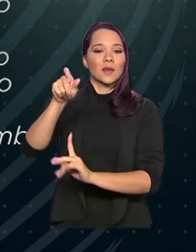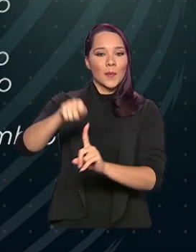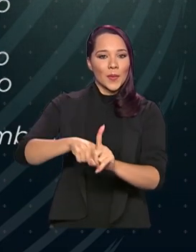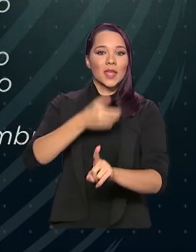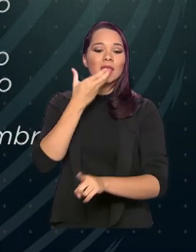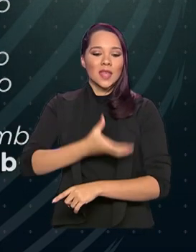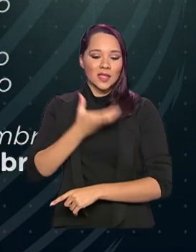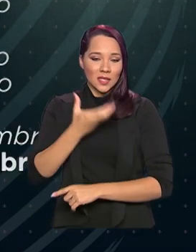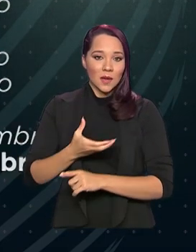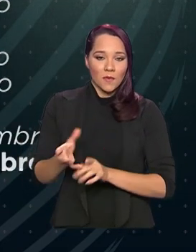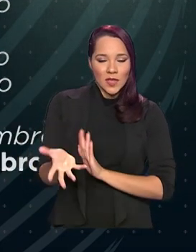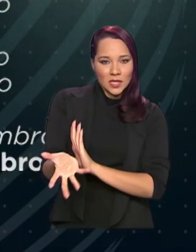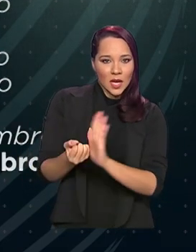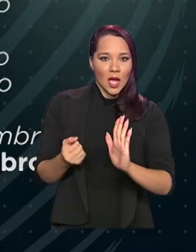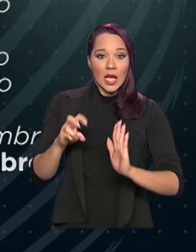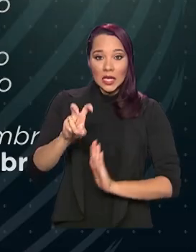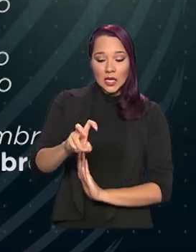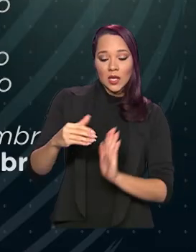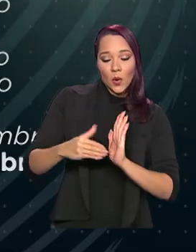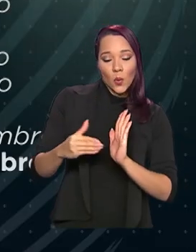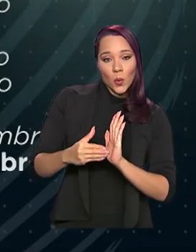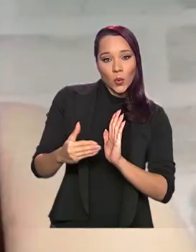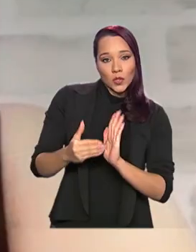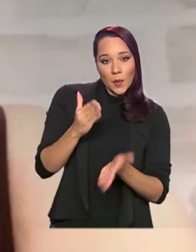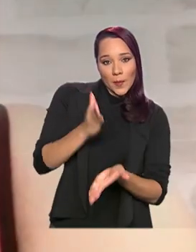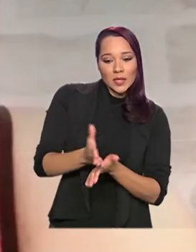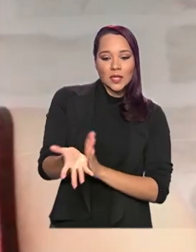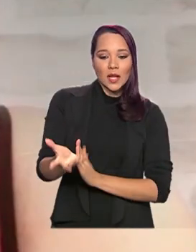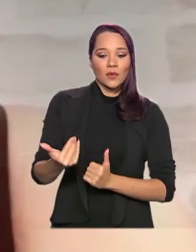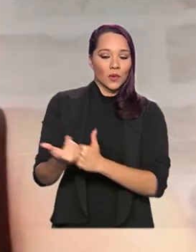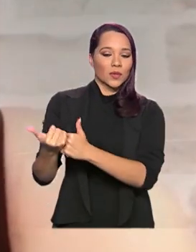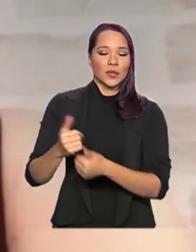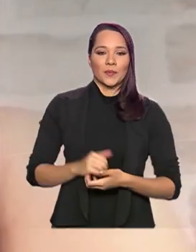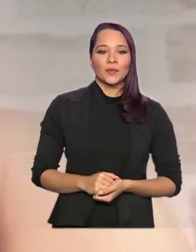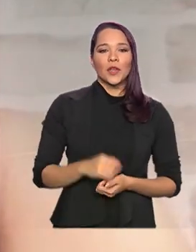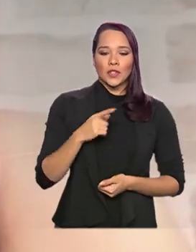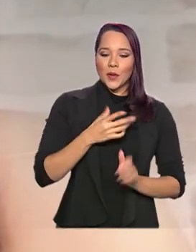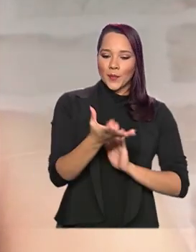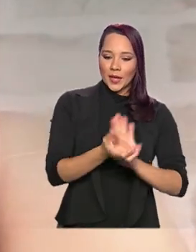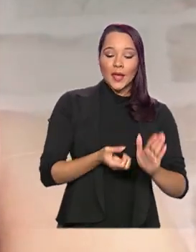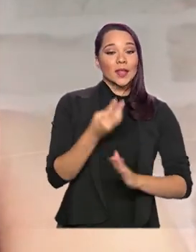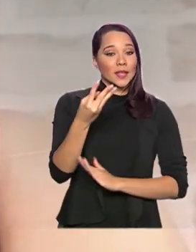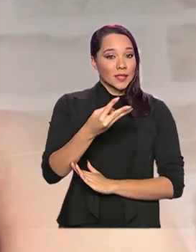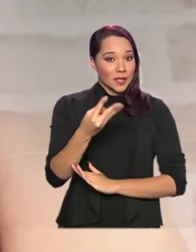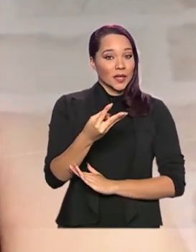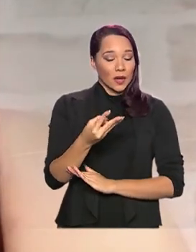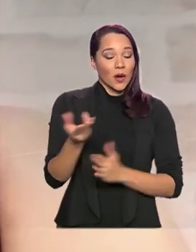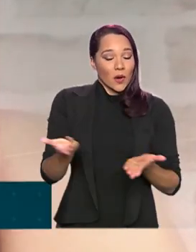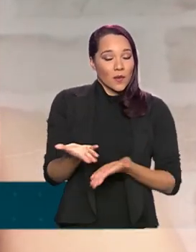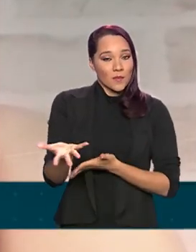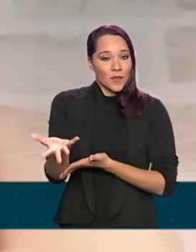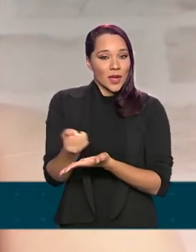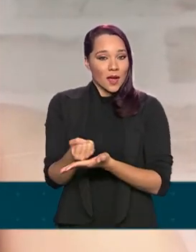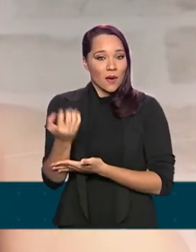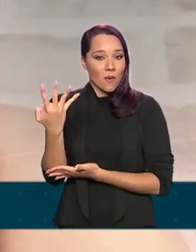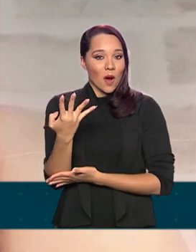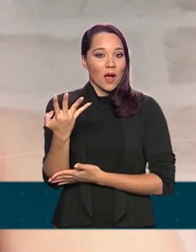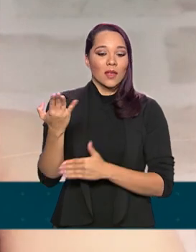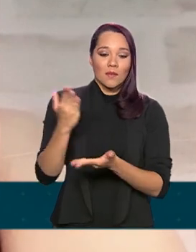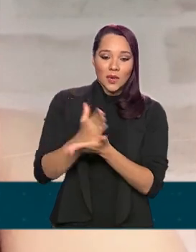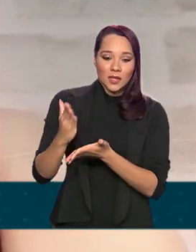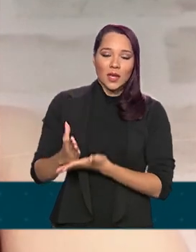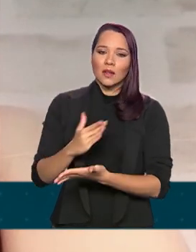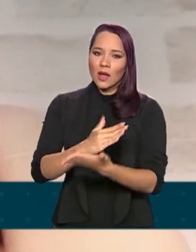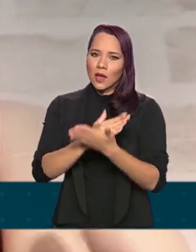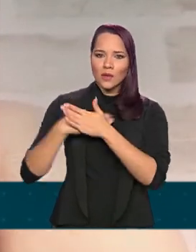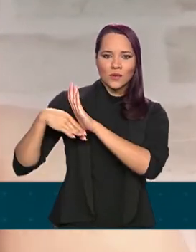grupo sacará a quinta e última parcela do auxílio. Já recebi a terceira e vou receber a quarta parcela, que é o que está nos ajudando a